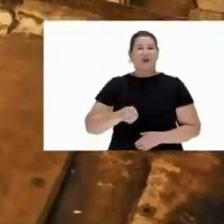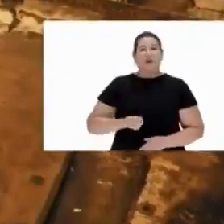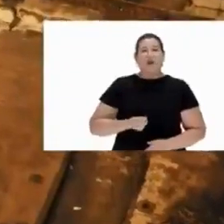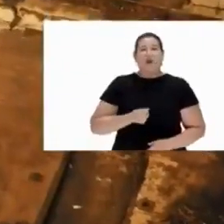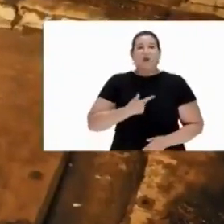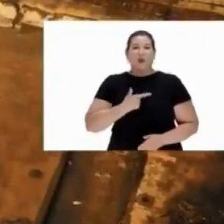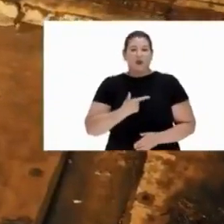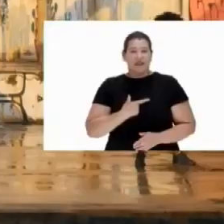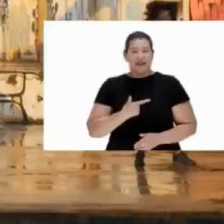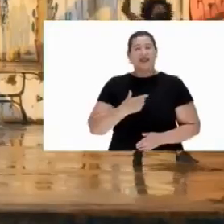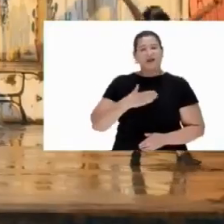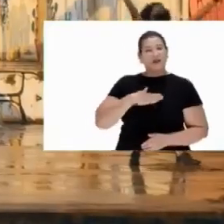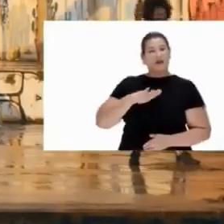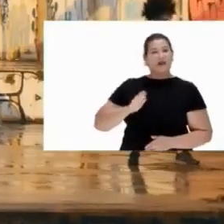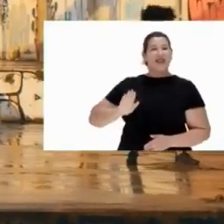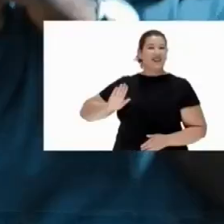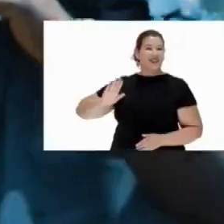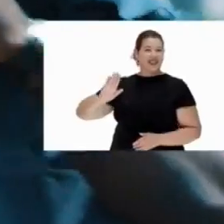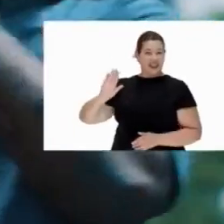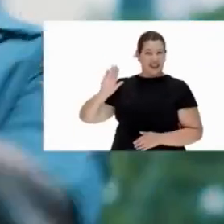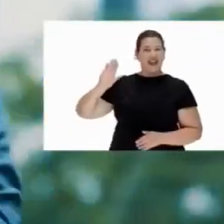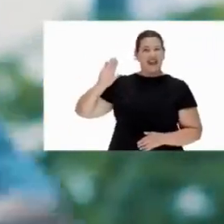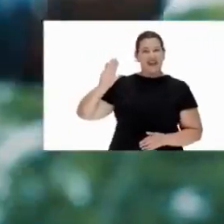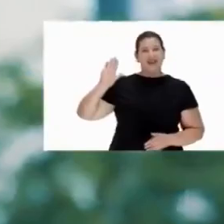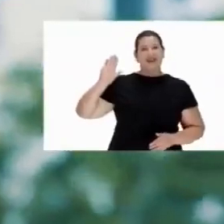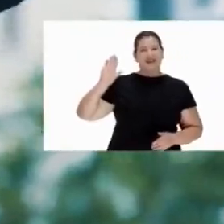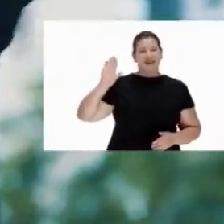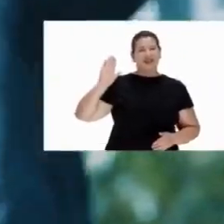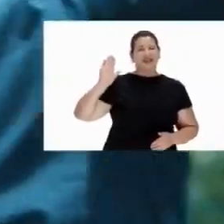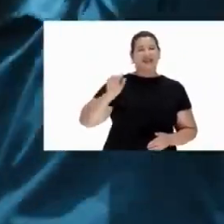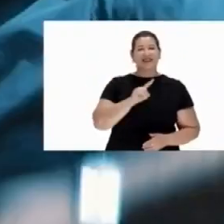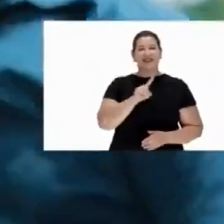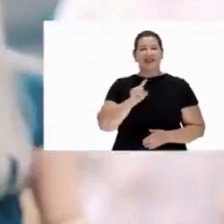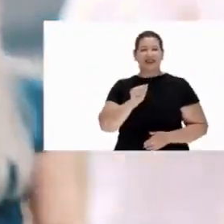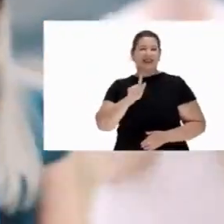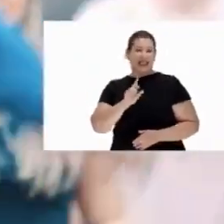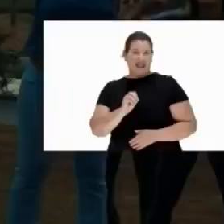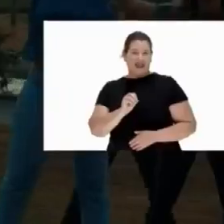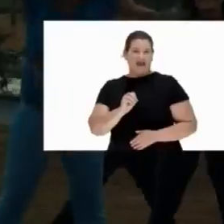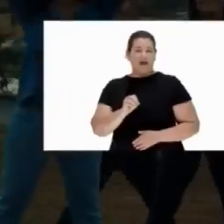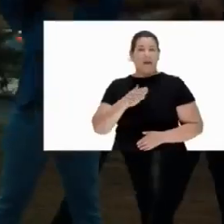meu candidato Zago